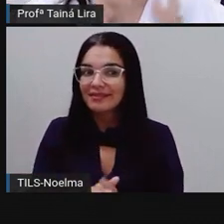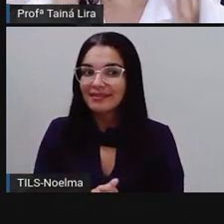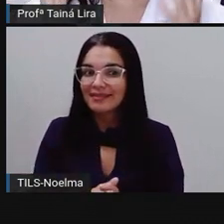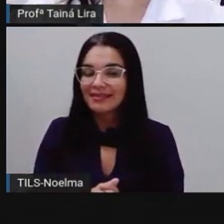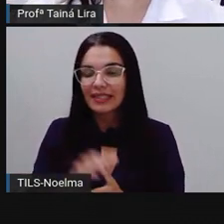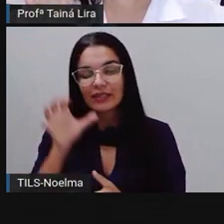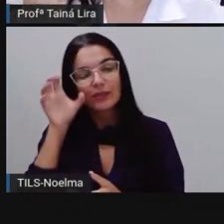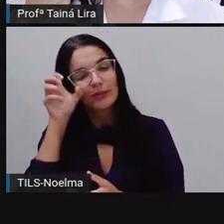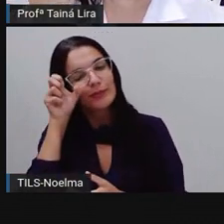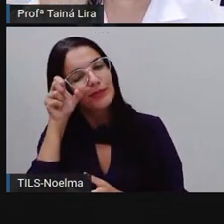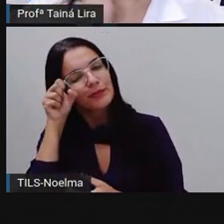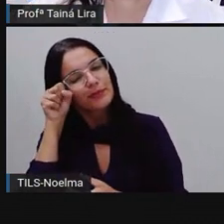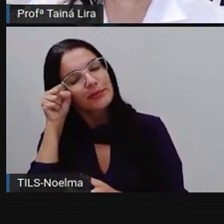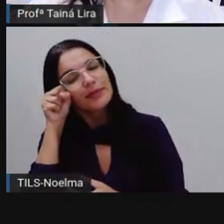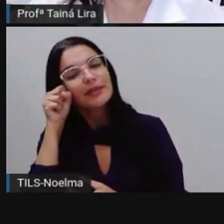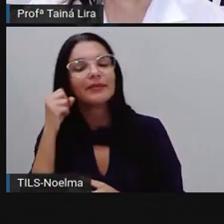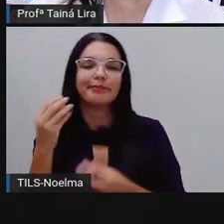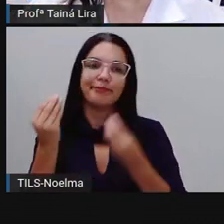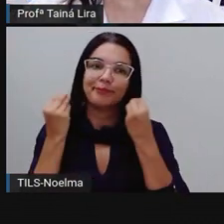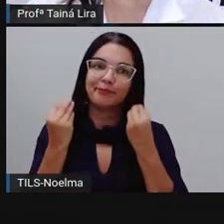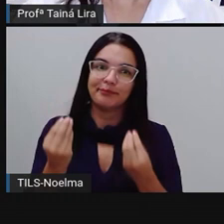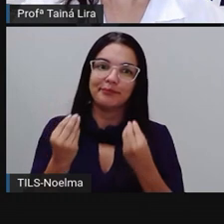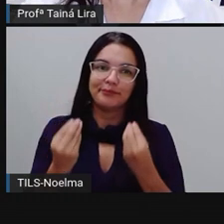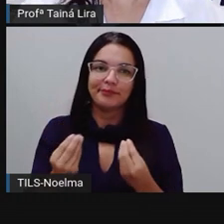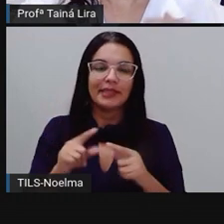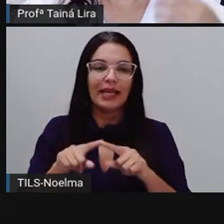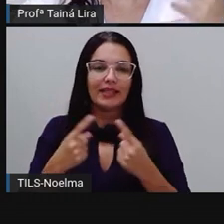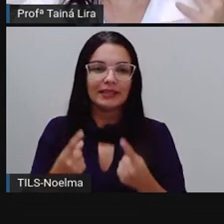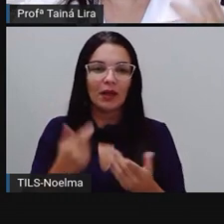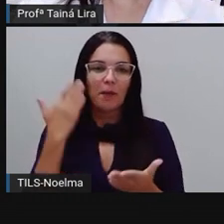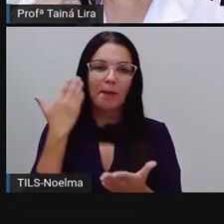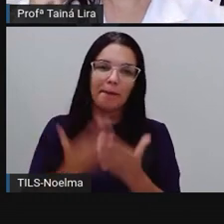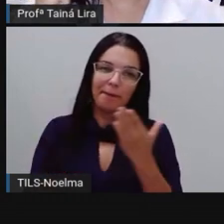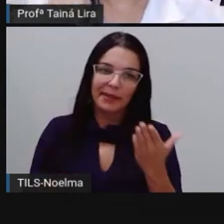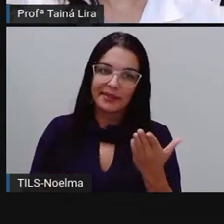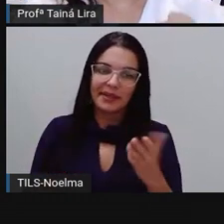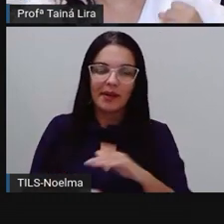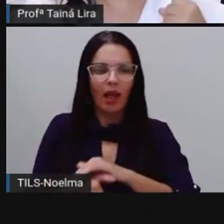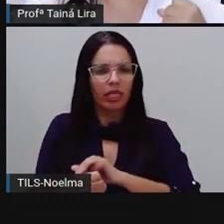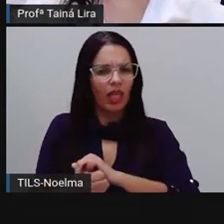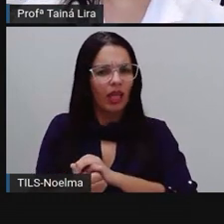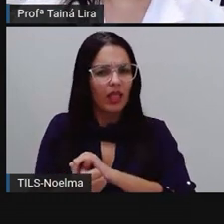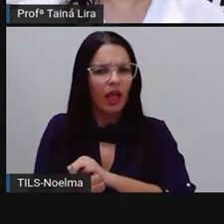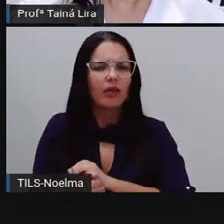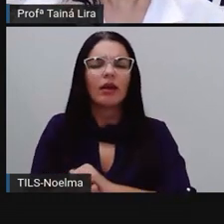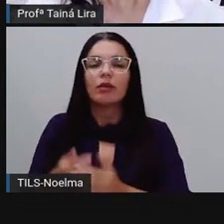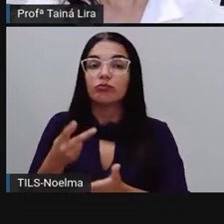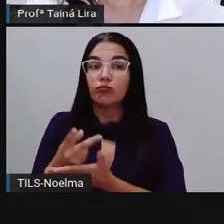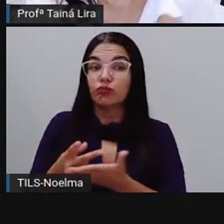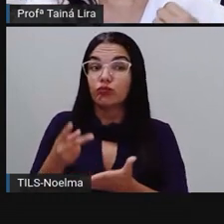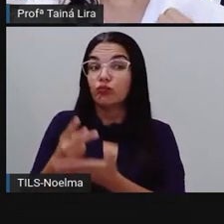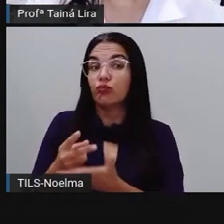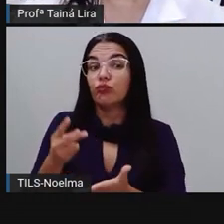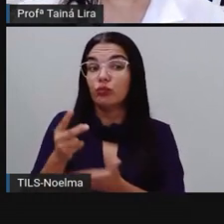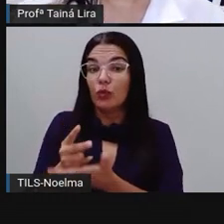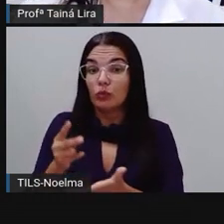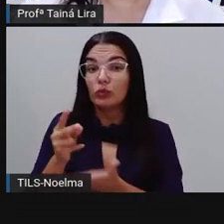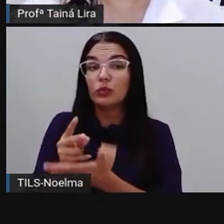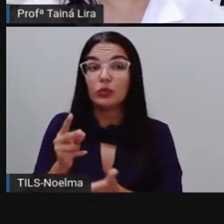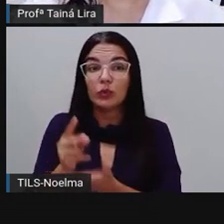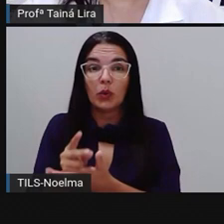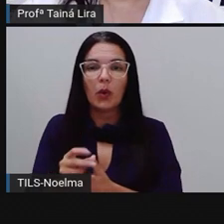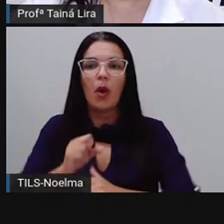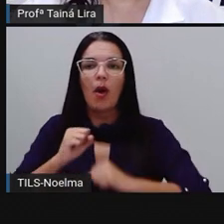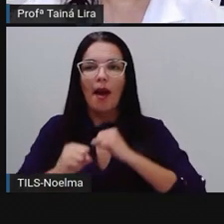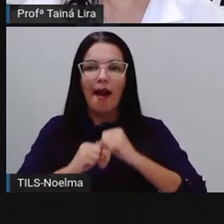Ela resolveu dormir. E aí, a tartaruguinha continuou ali, ó, continuou